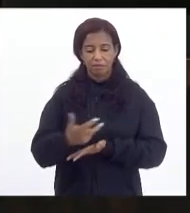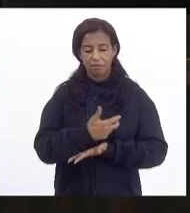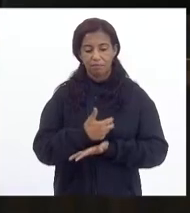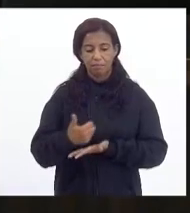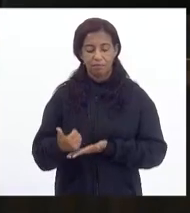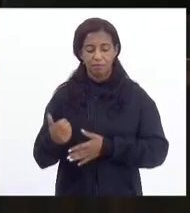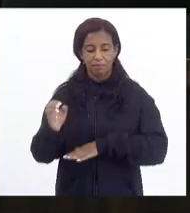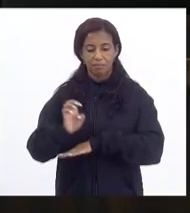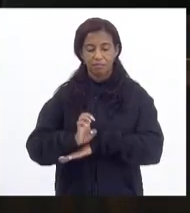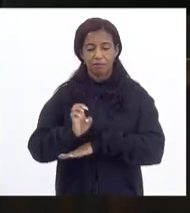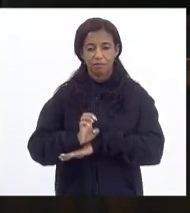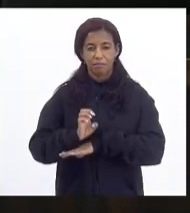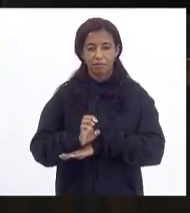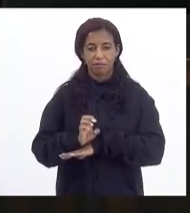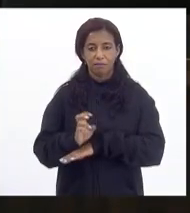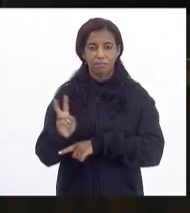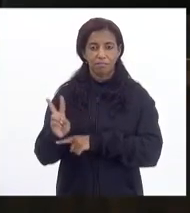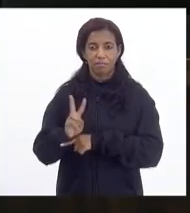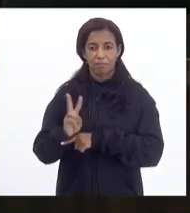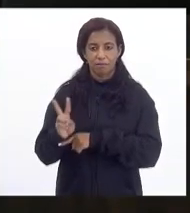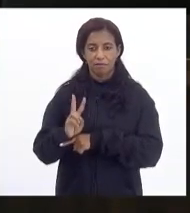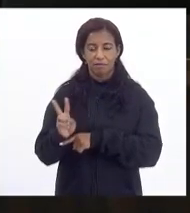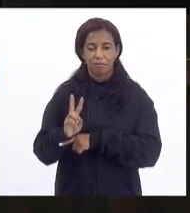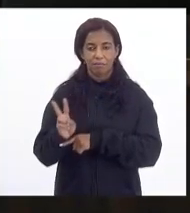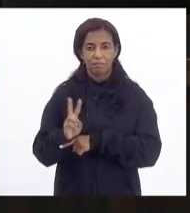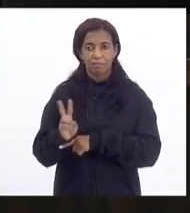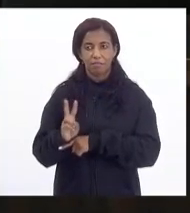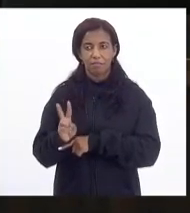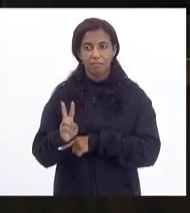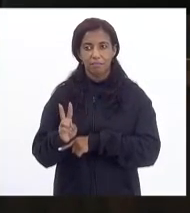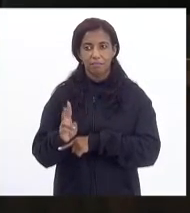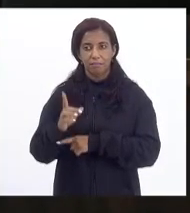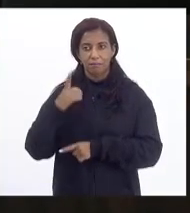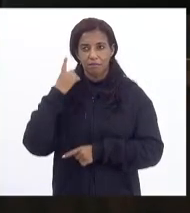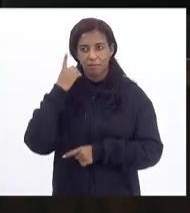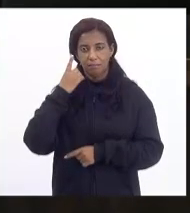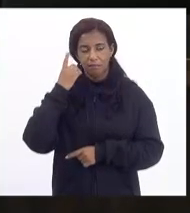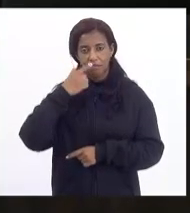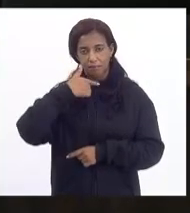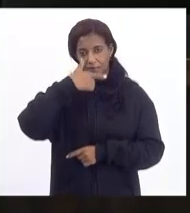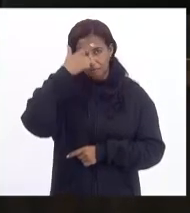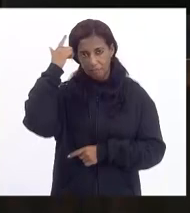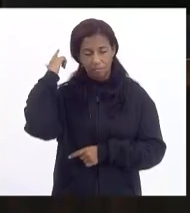estadual e de fiscalização dos tributos estaduais, deputado Luiz Paulo.